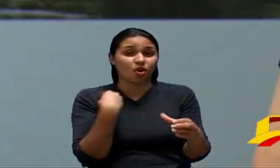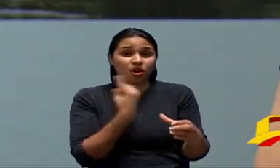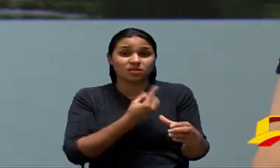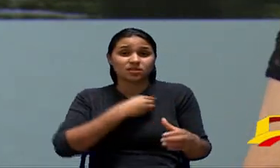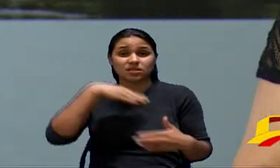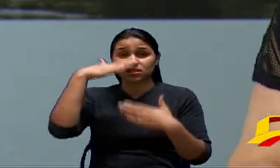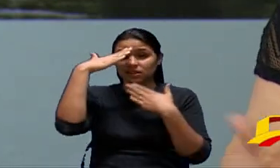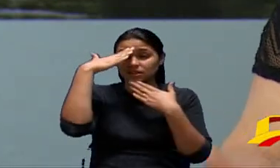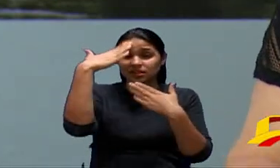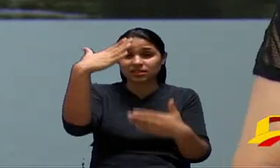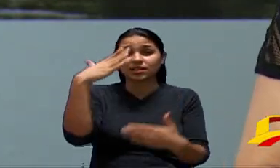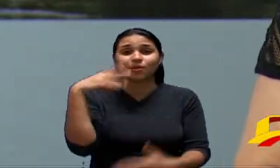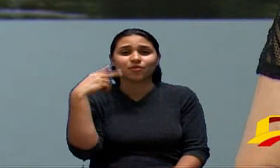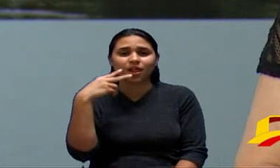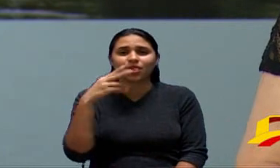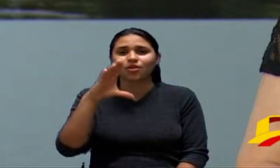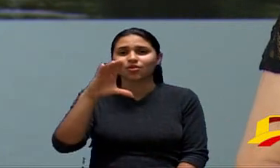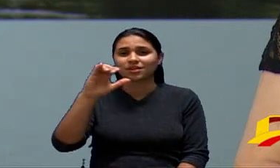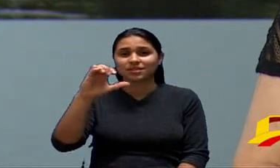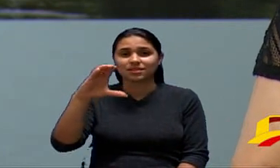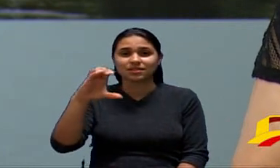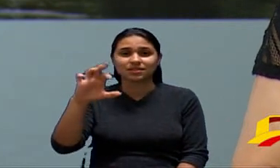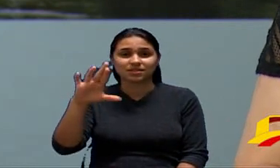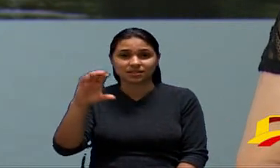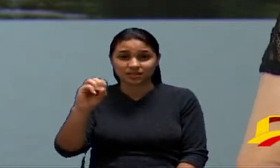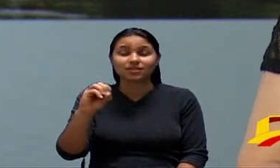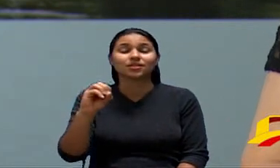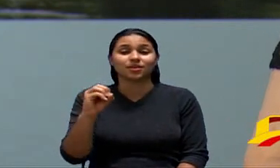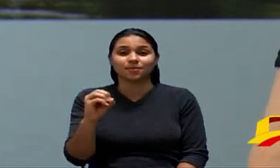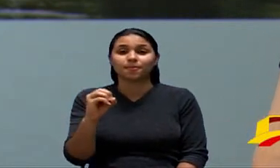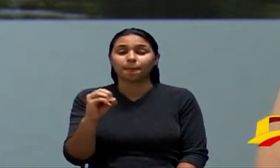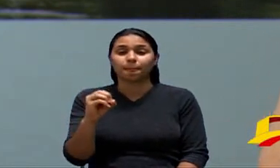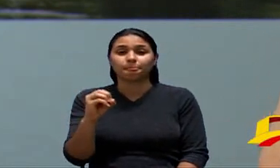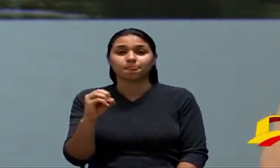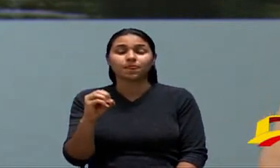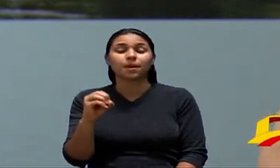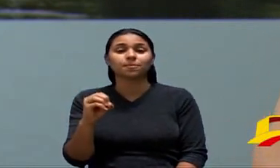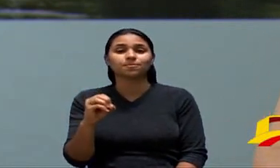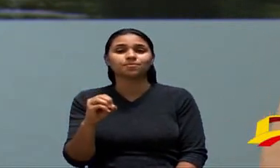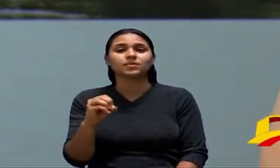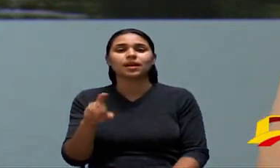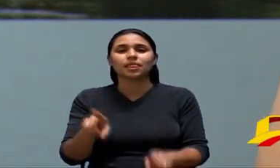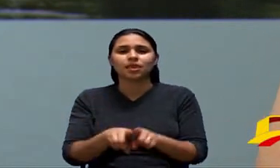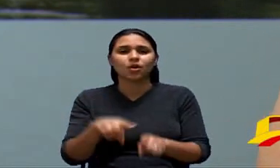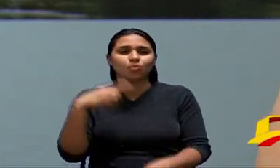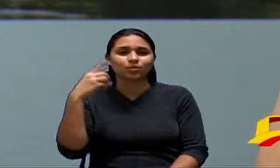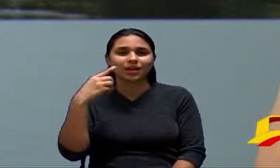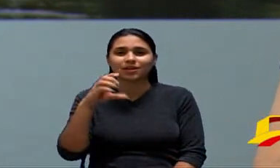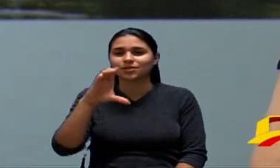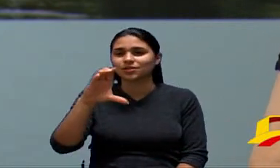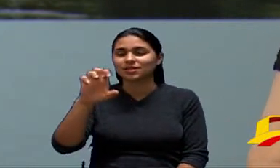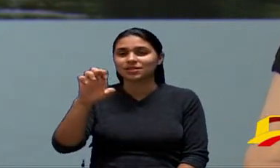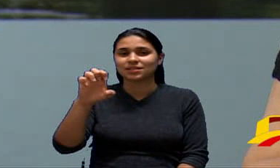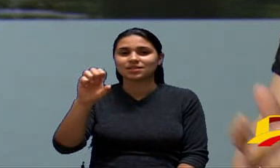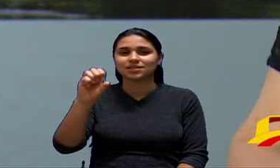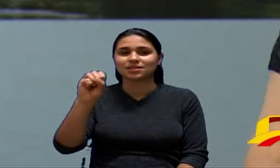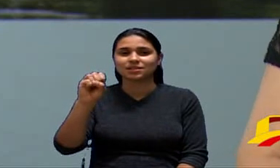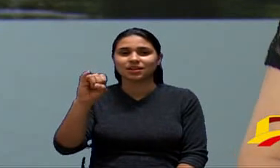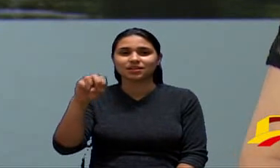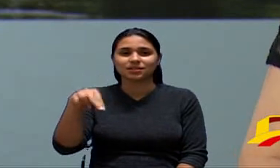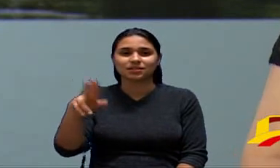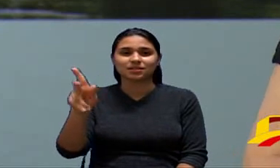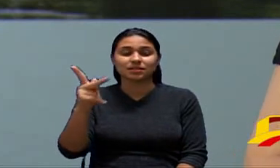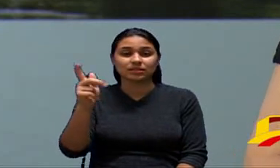Cícero João por esse contato com o deputado Cezinha e ele está abraçando essa causa